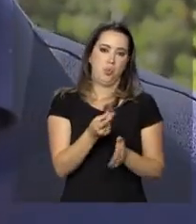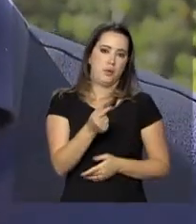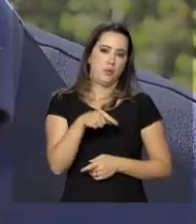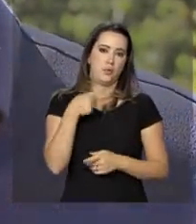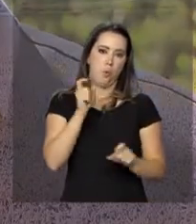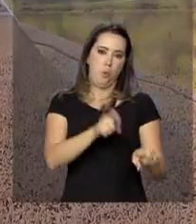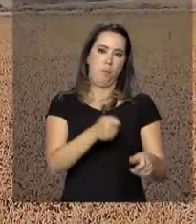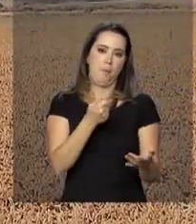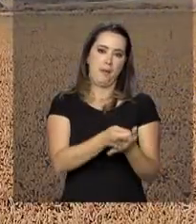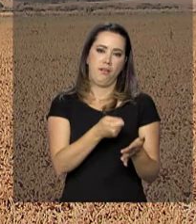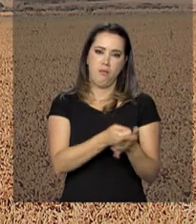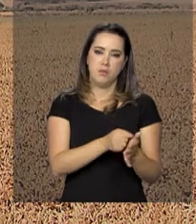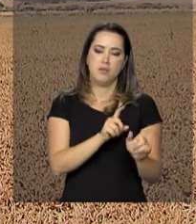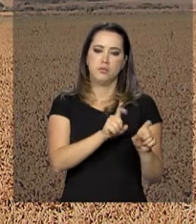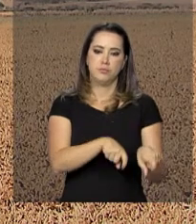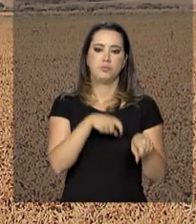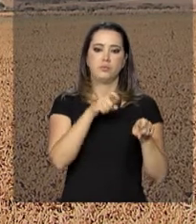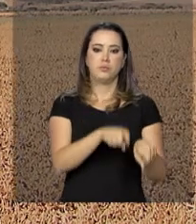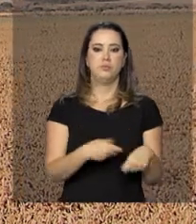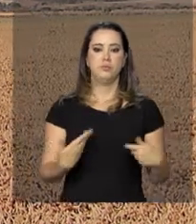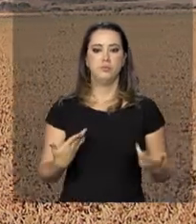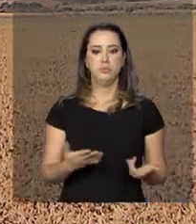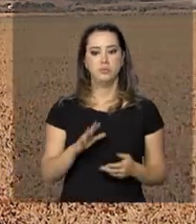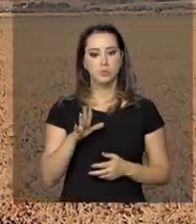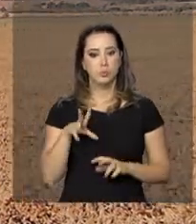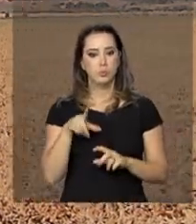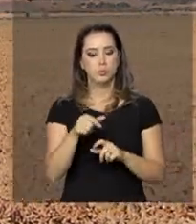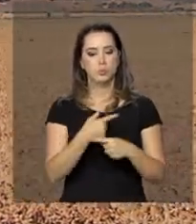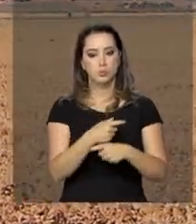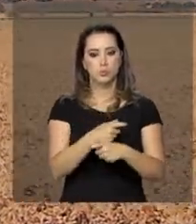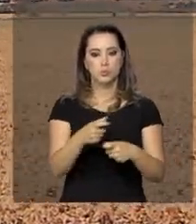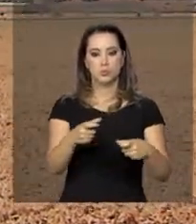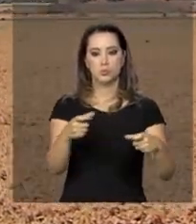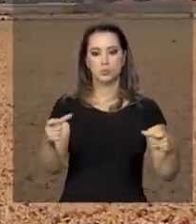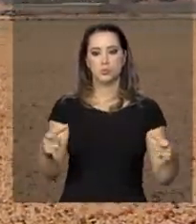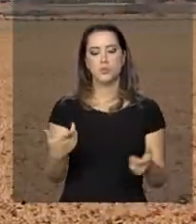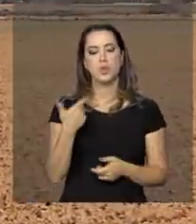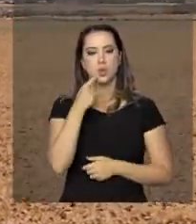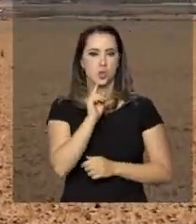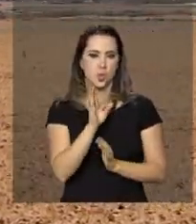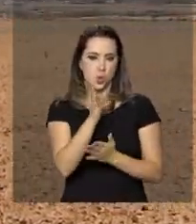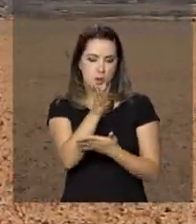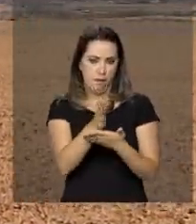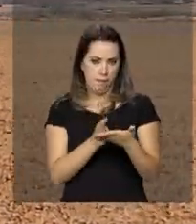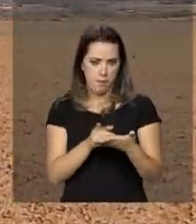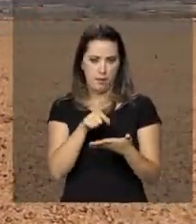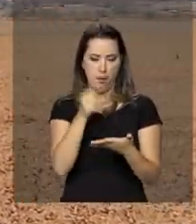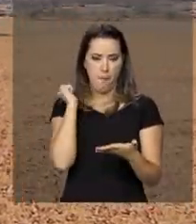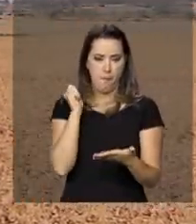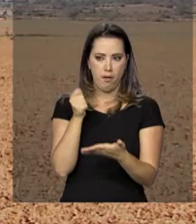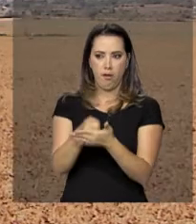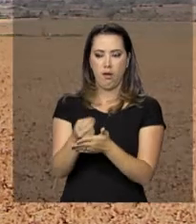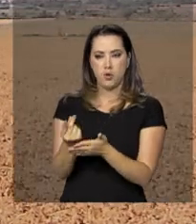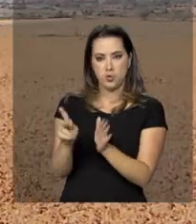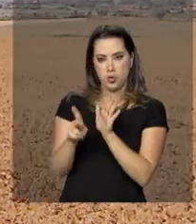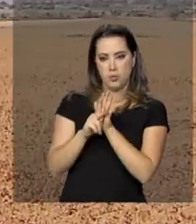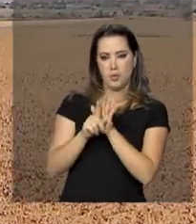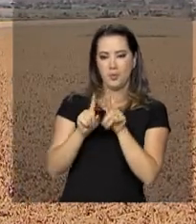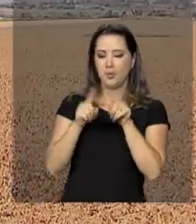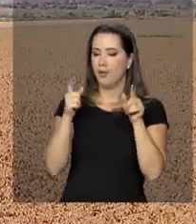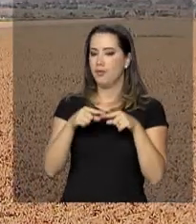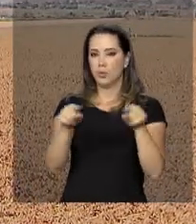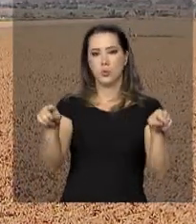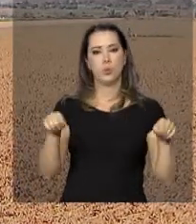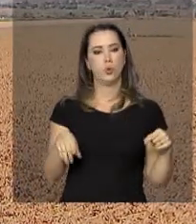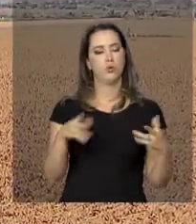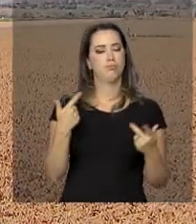agrícola em toda a área. Por exemplo, a gente consegue, a parte dessa área, gente consegue tocar com o recurso próprio, mas não é